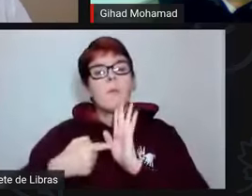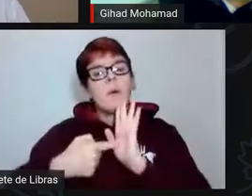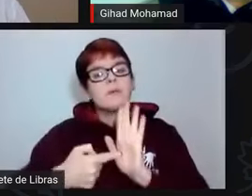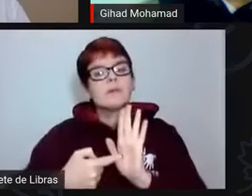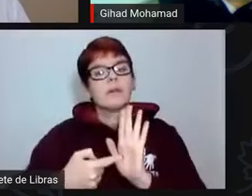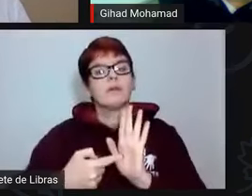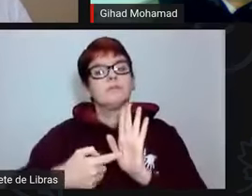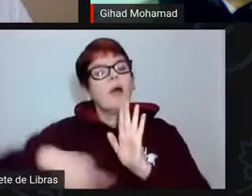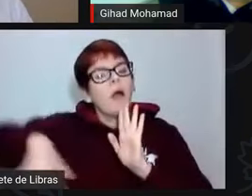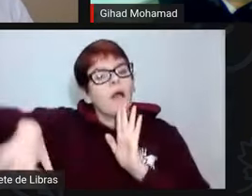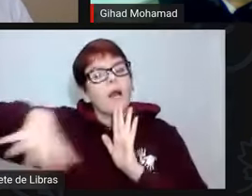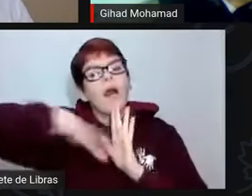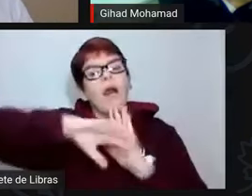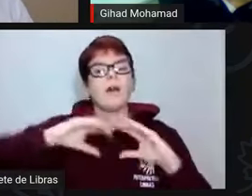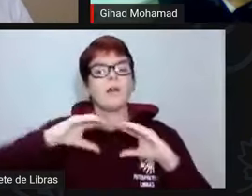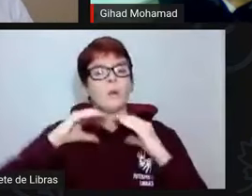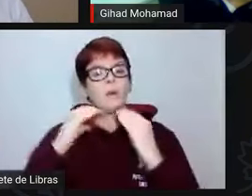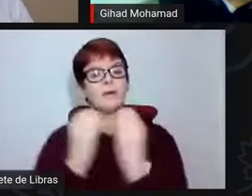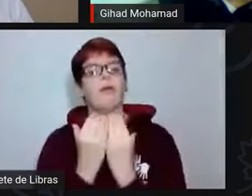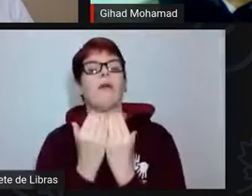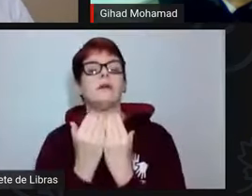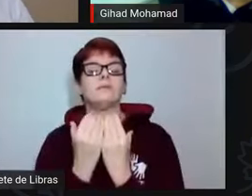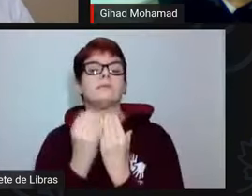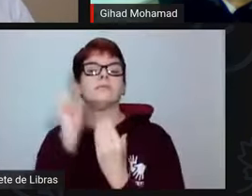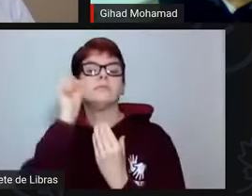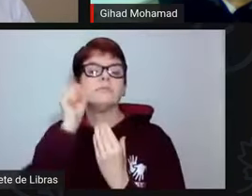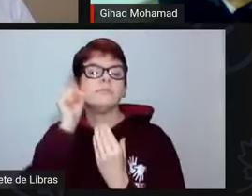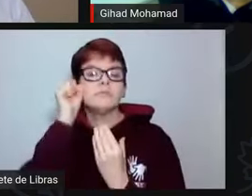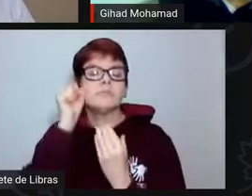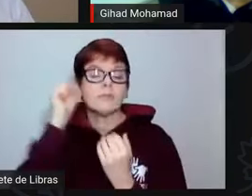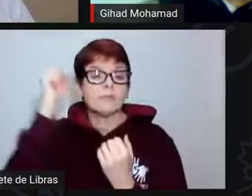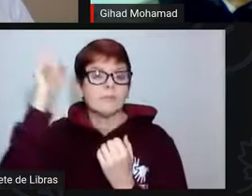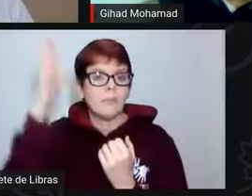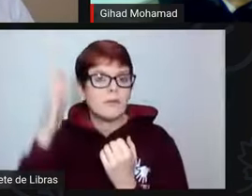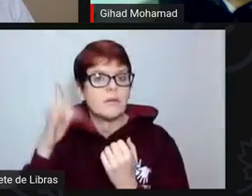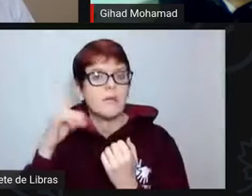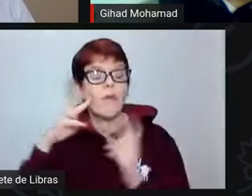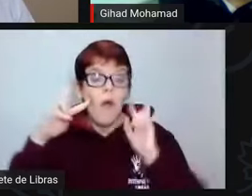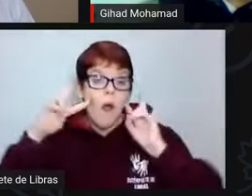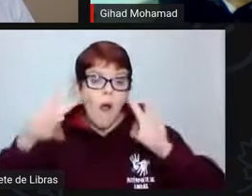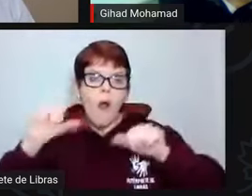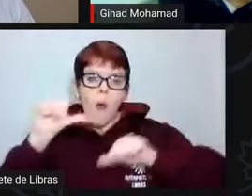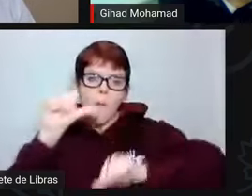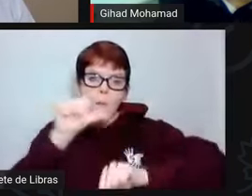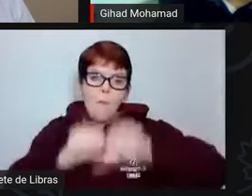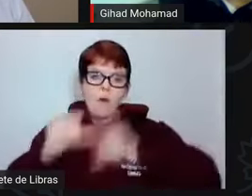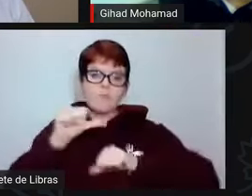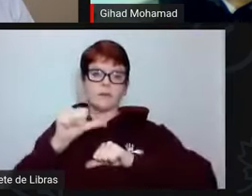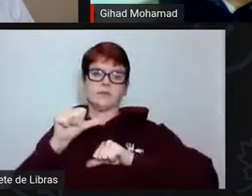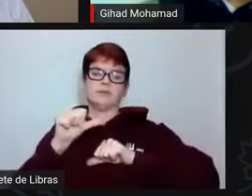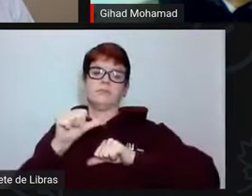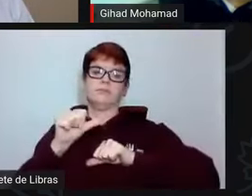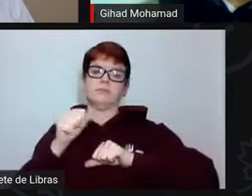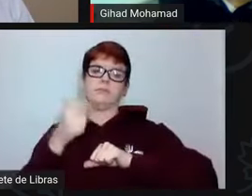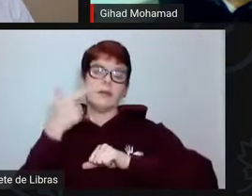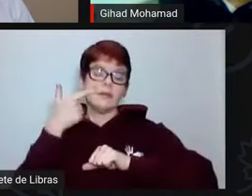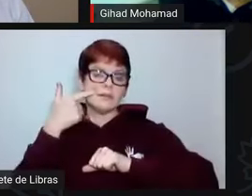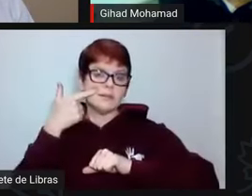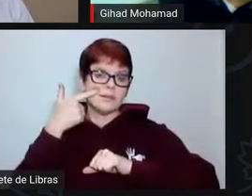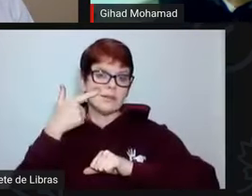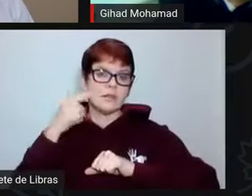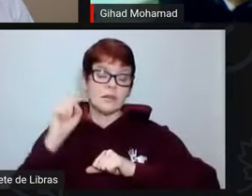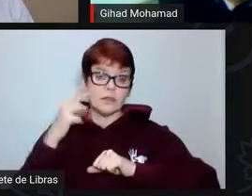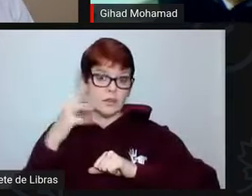plenário no Congresso Nacional e faça realmente uma reversão desse quadro terrível que nos assola.